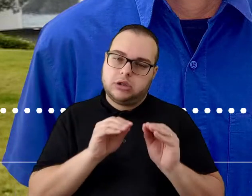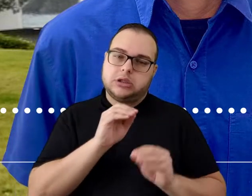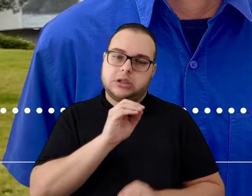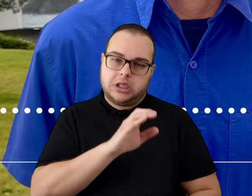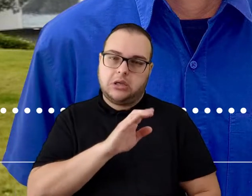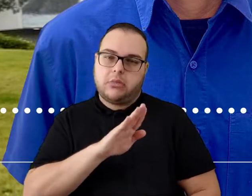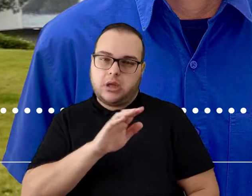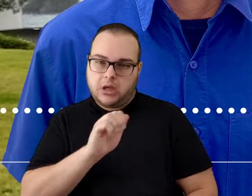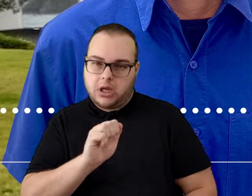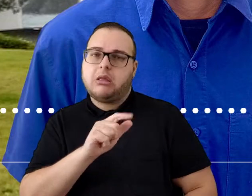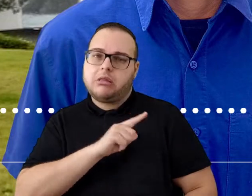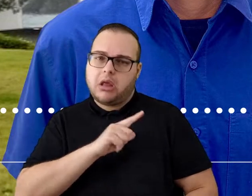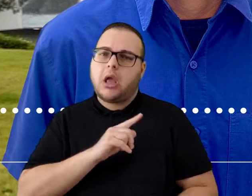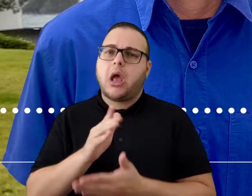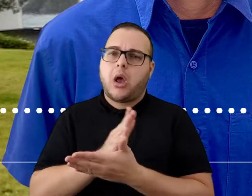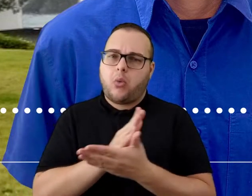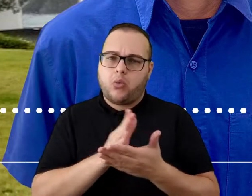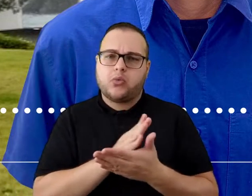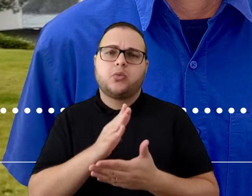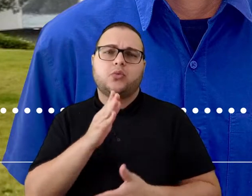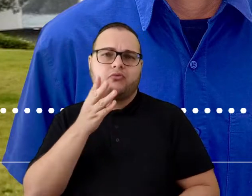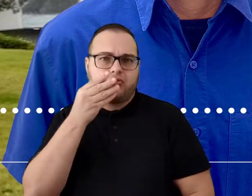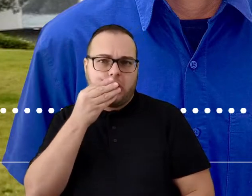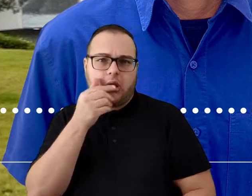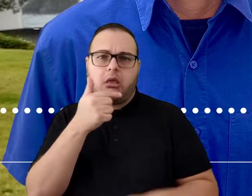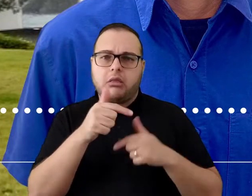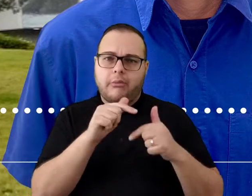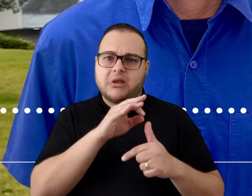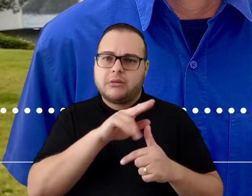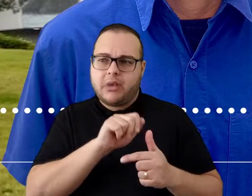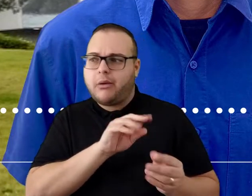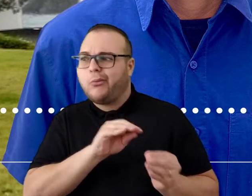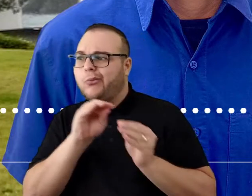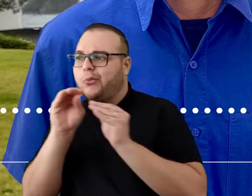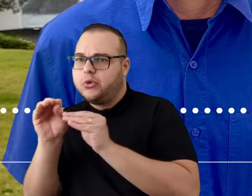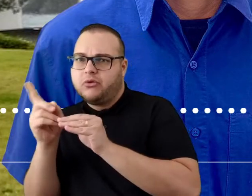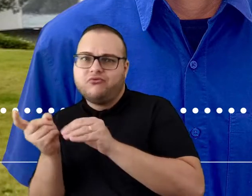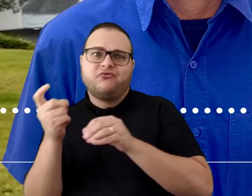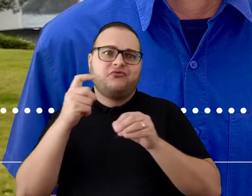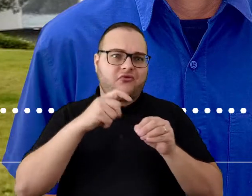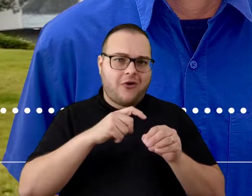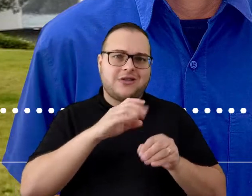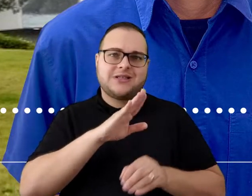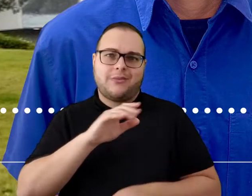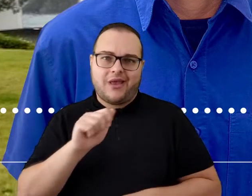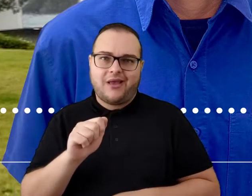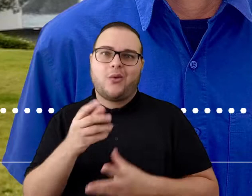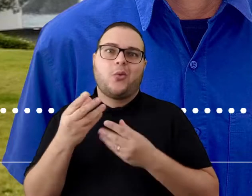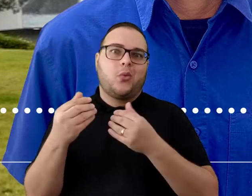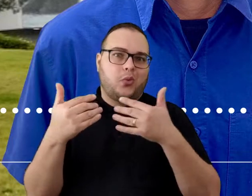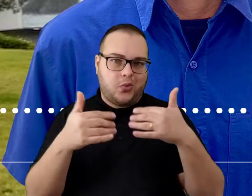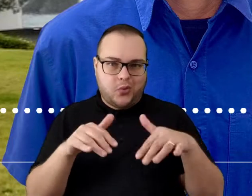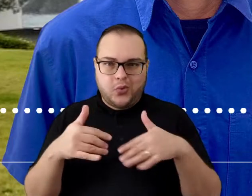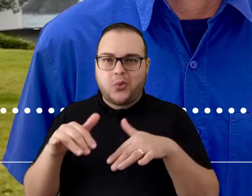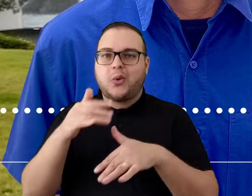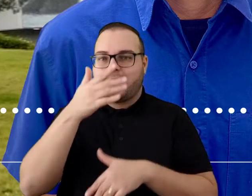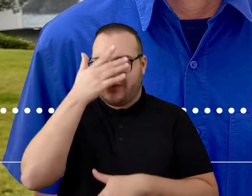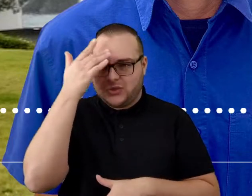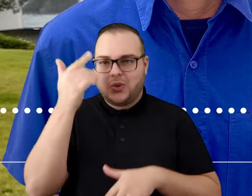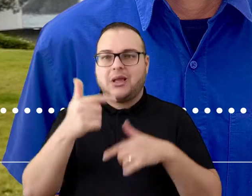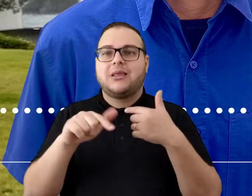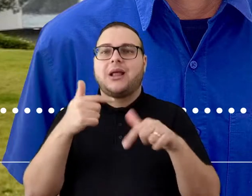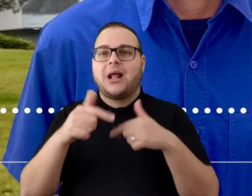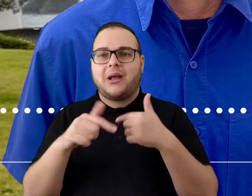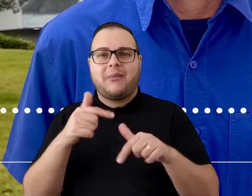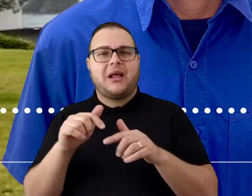que já foram CBA, passaram a ser Votorantia Energia e estão voltando a CBA agora, né? Então, existem muitas pessoas nas usinas que têm